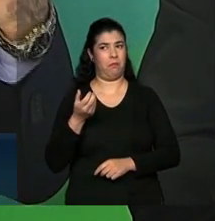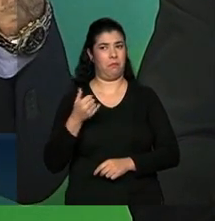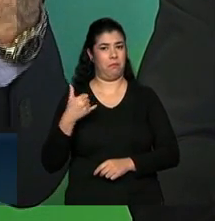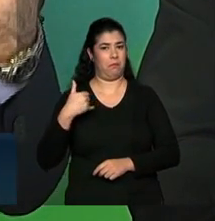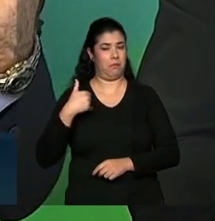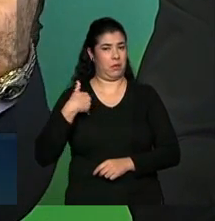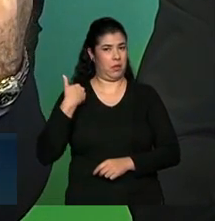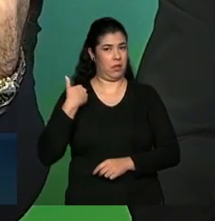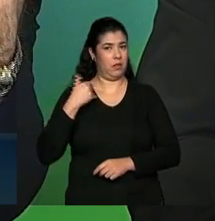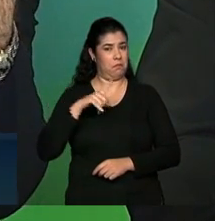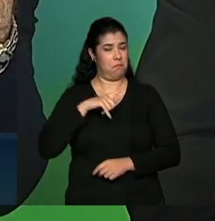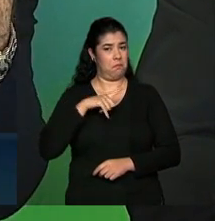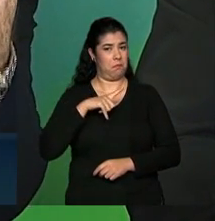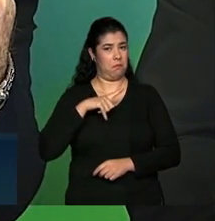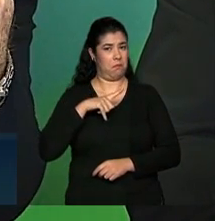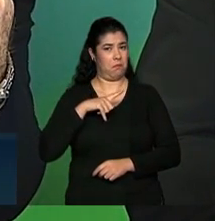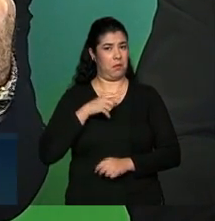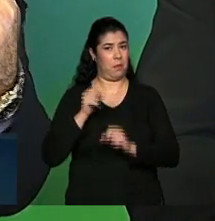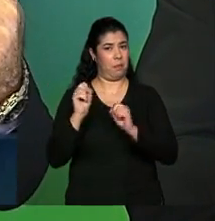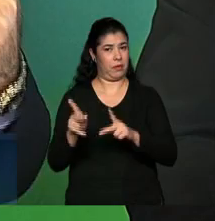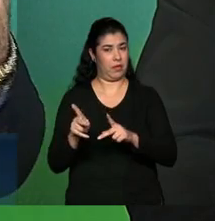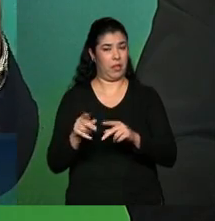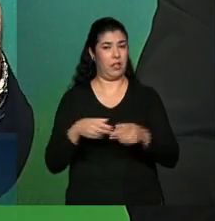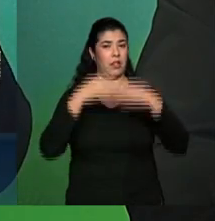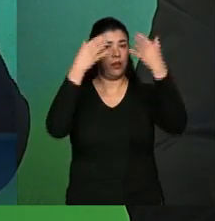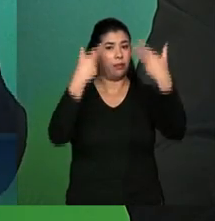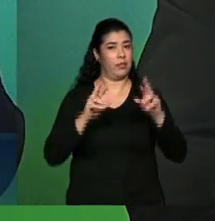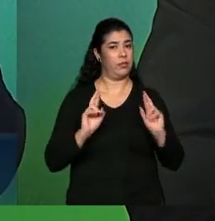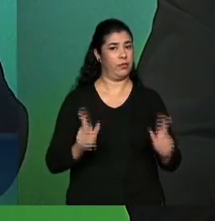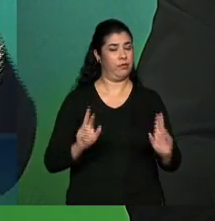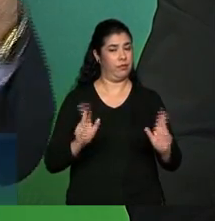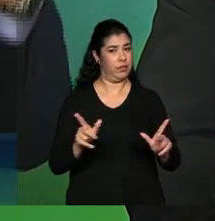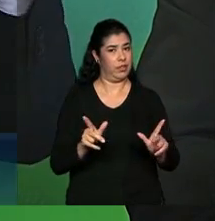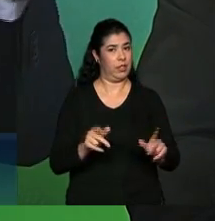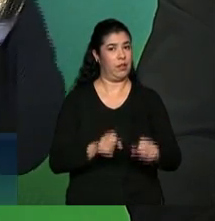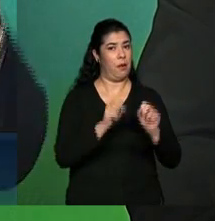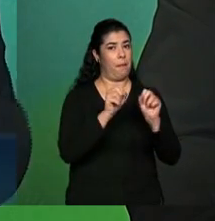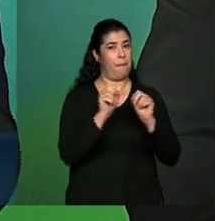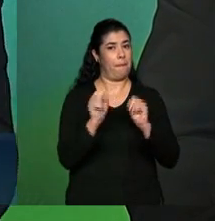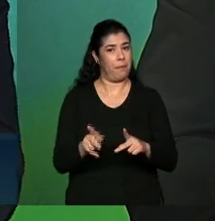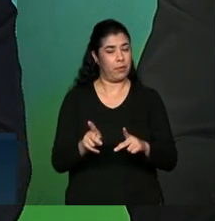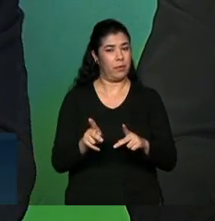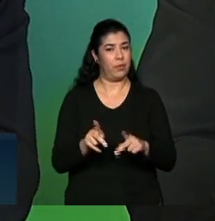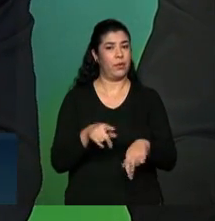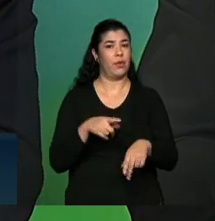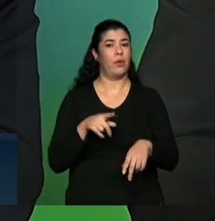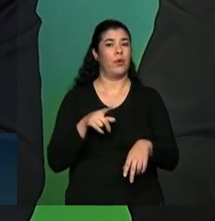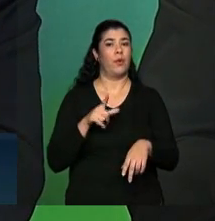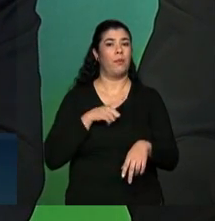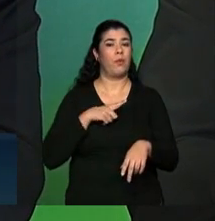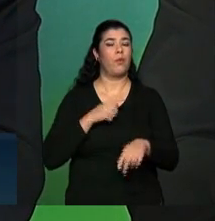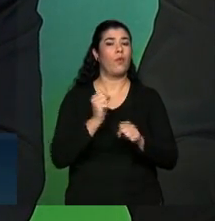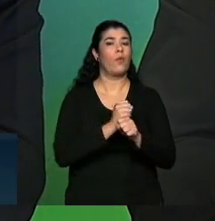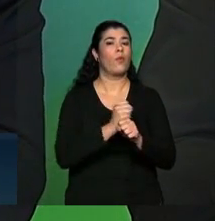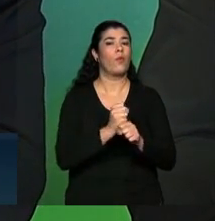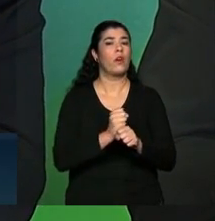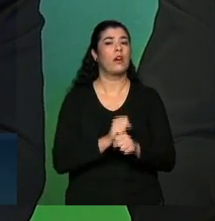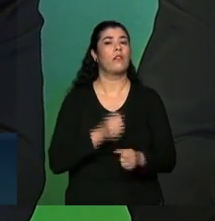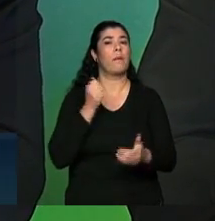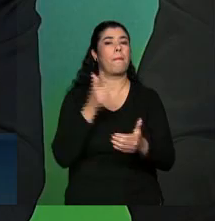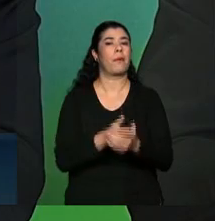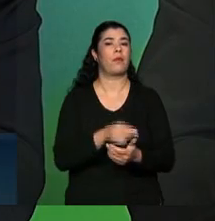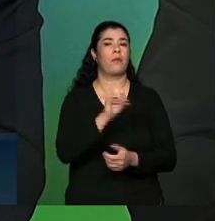aqui de aposentadoria por tempo de contribuição. Importante lembrar que as aposentadorias por tempo de contribuição